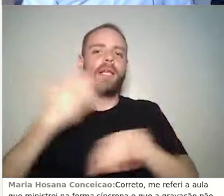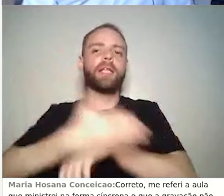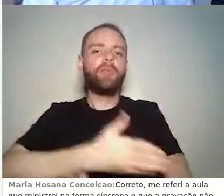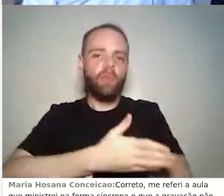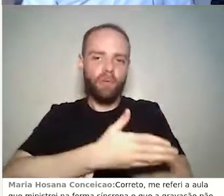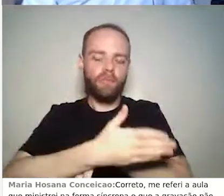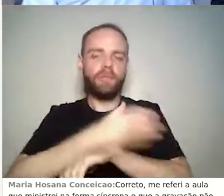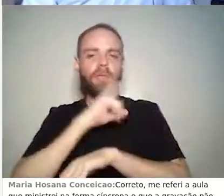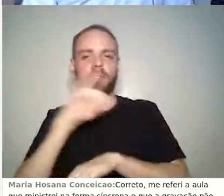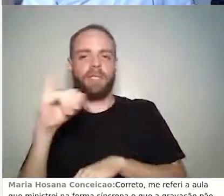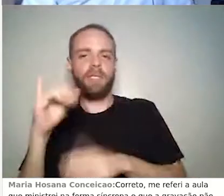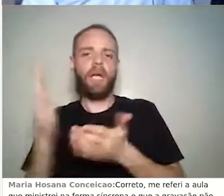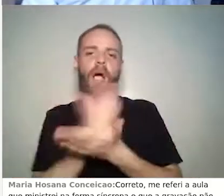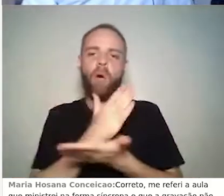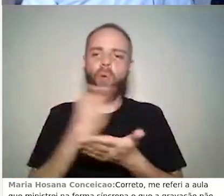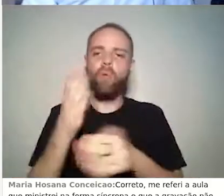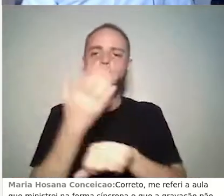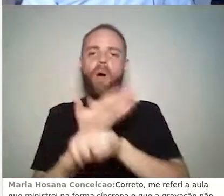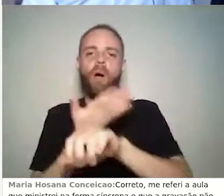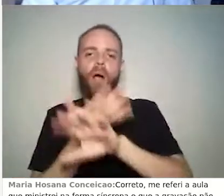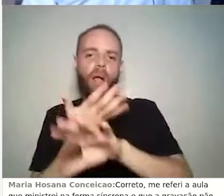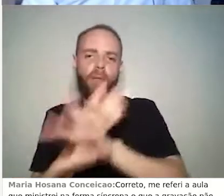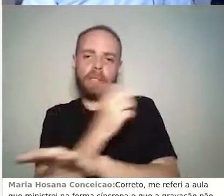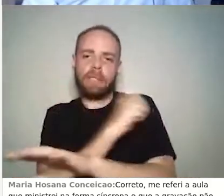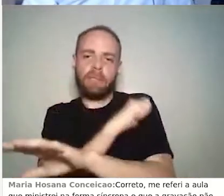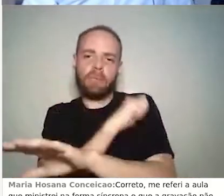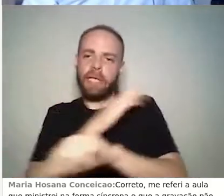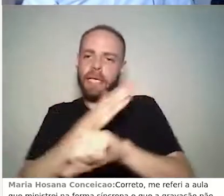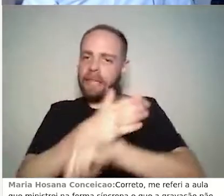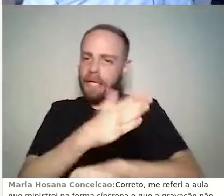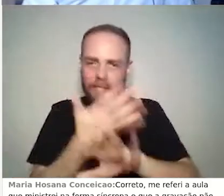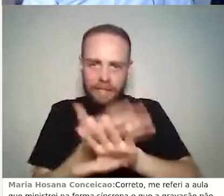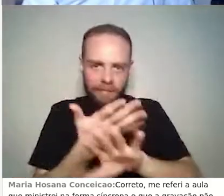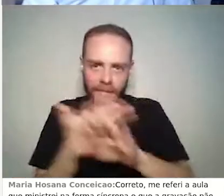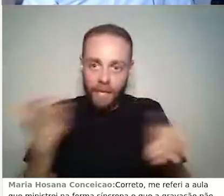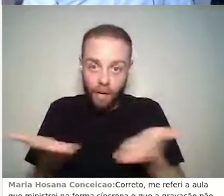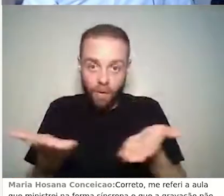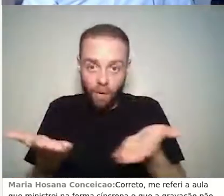aluno entrar nessa disciplina agora, esse aluno vai